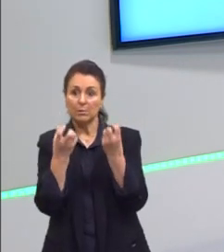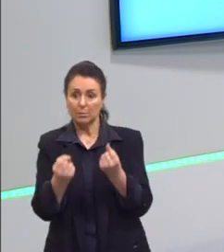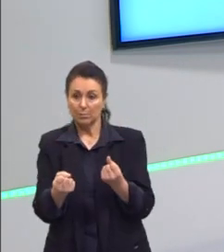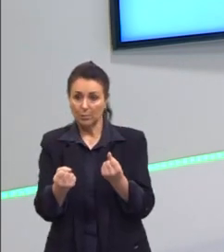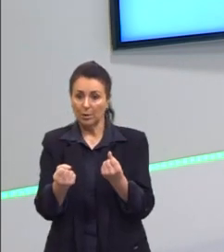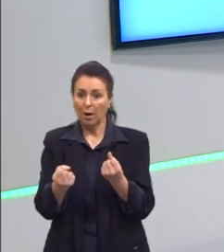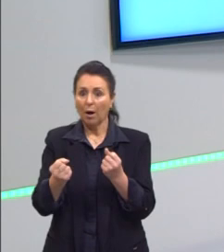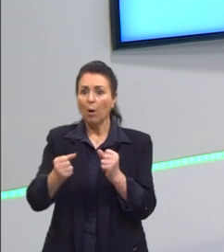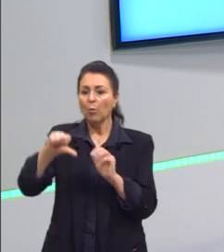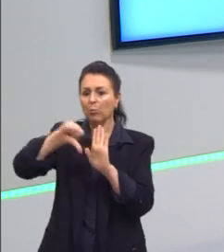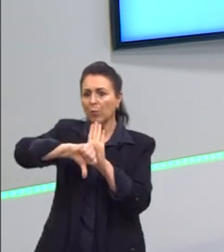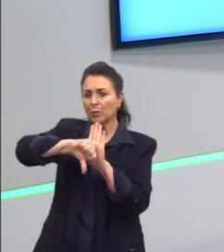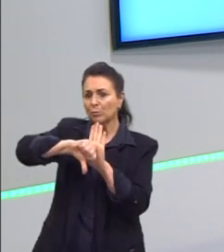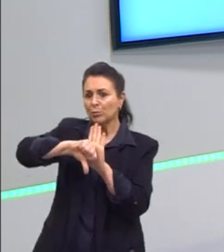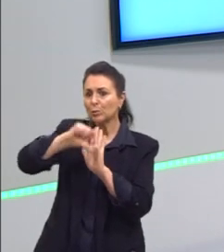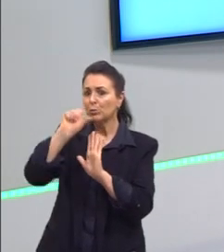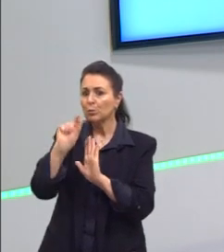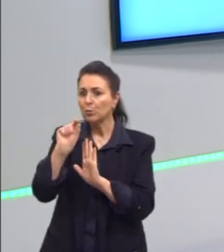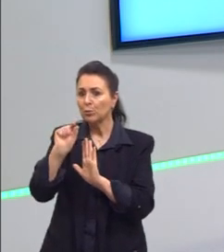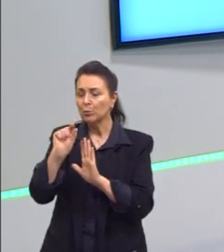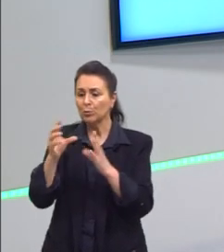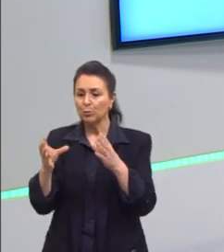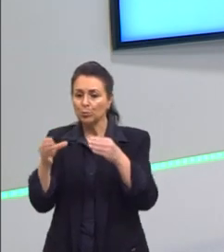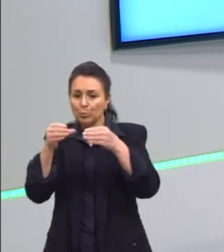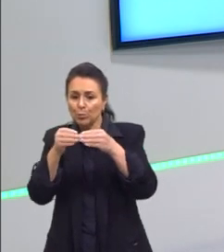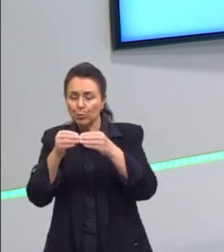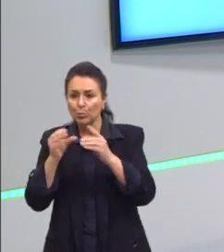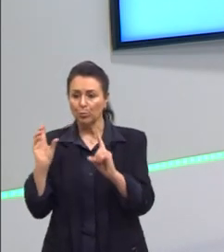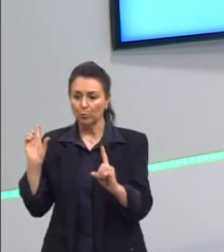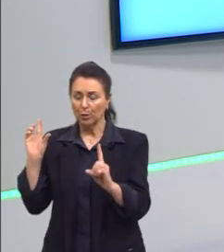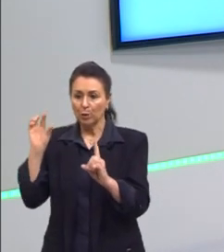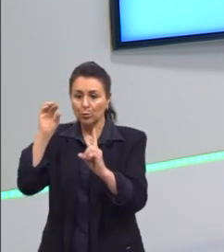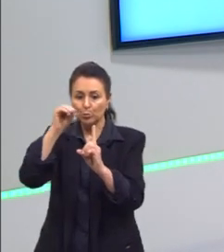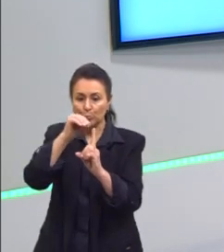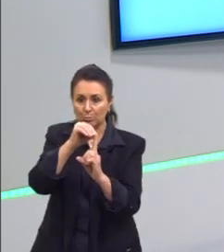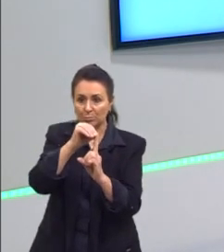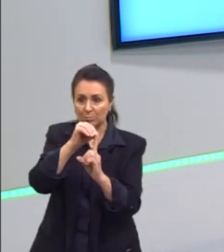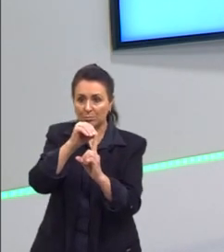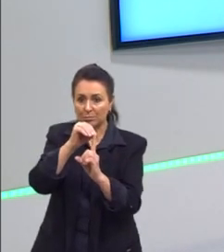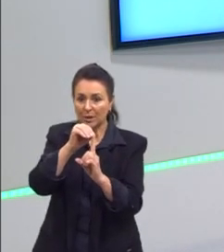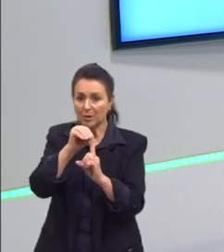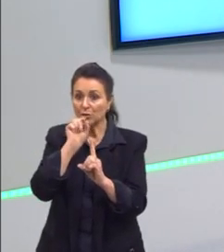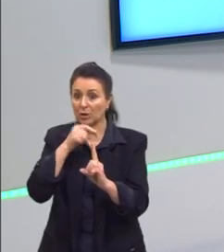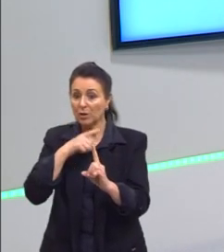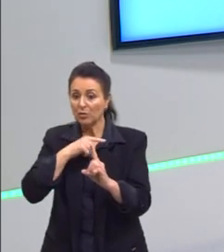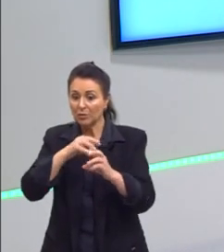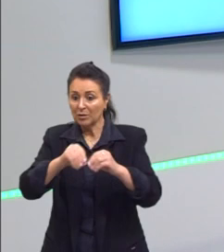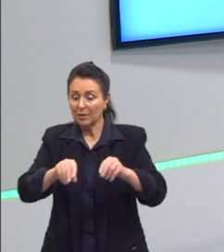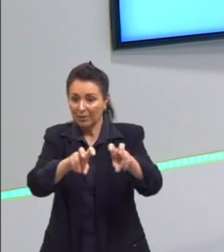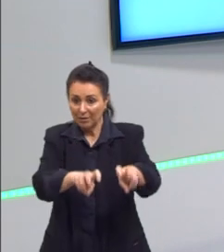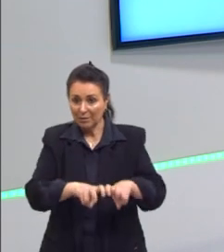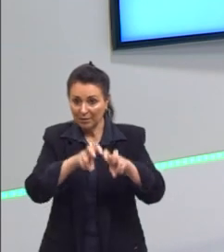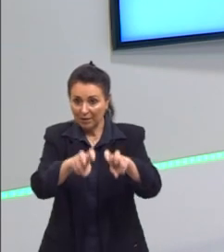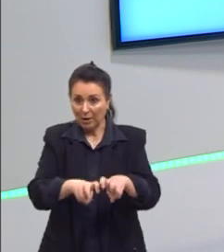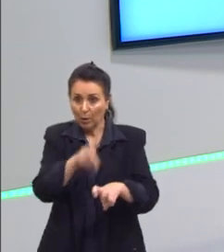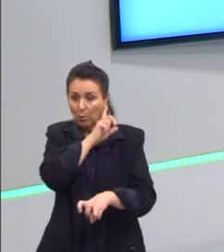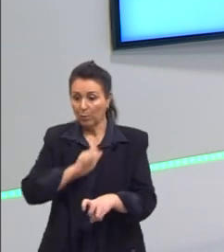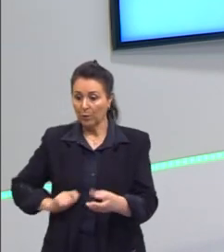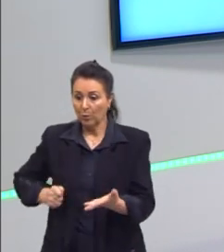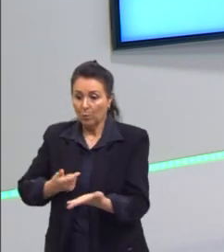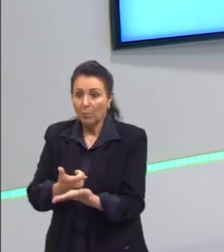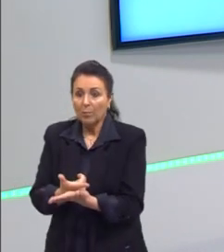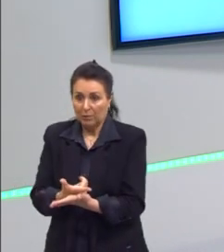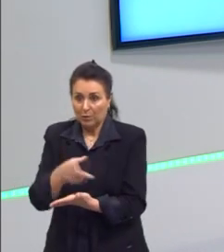prejuízo dos oligarcas, dos fazendeiros. Estava defendendo o interesse desses caras. E o governo comprava com o dinheiro do